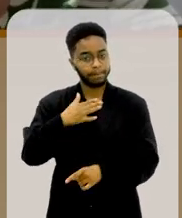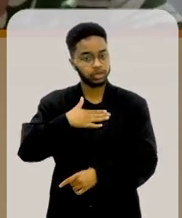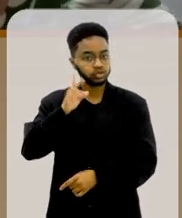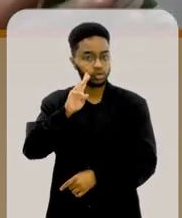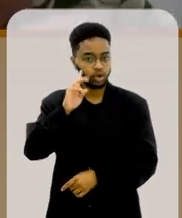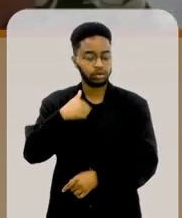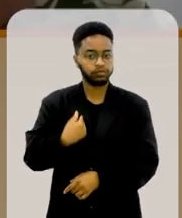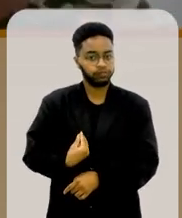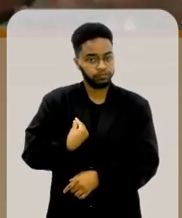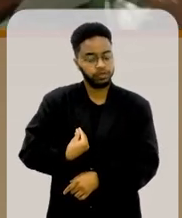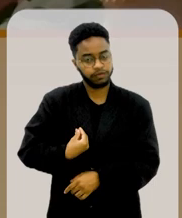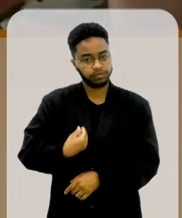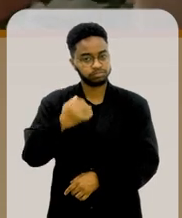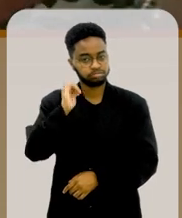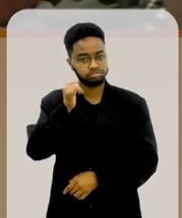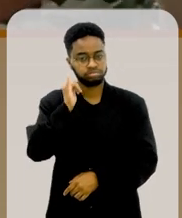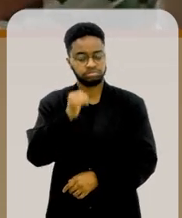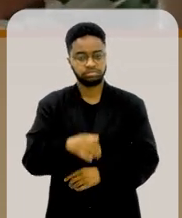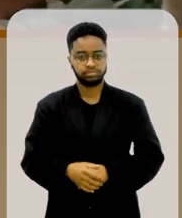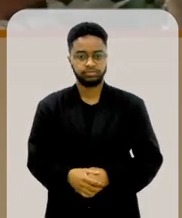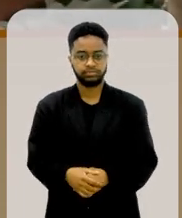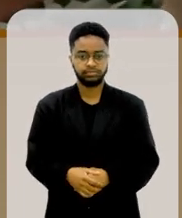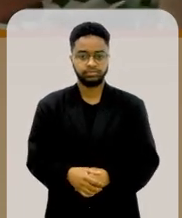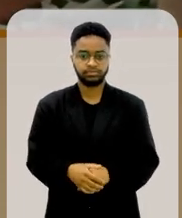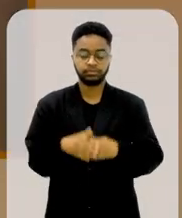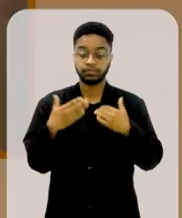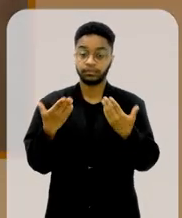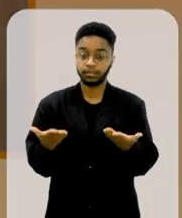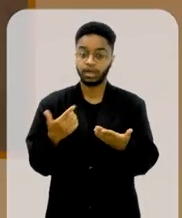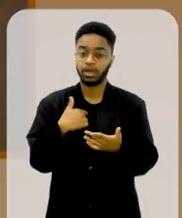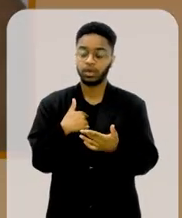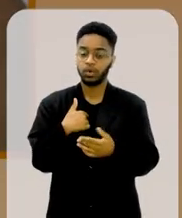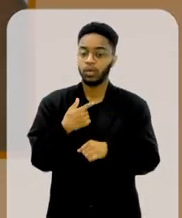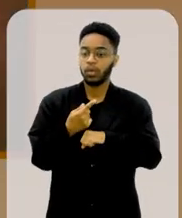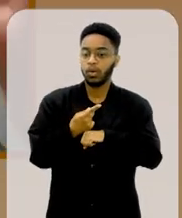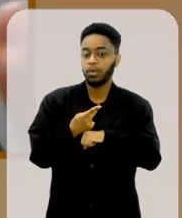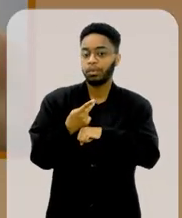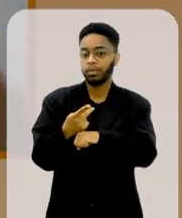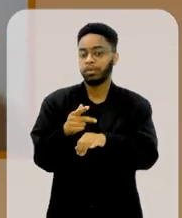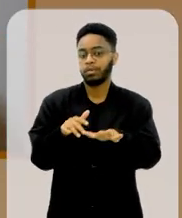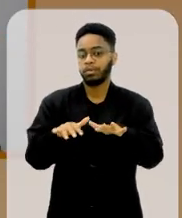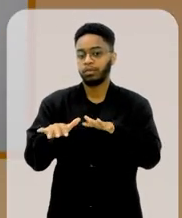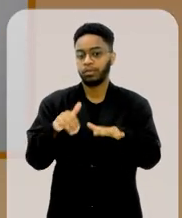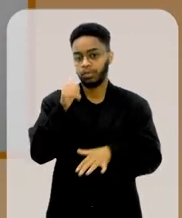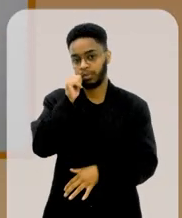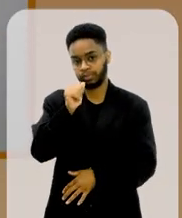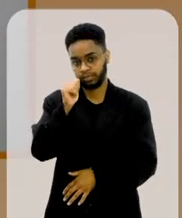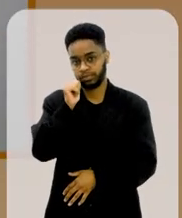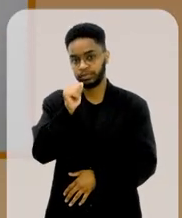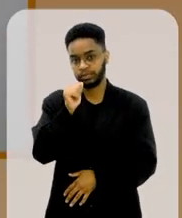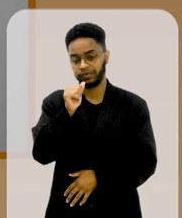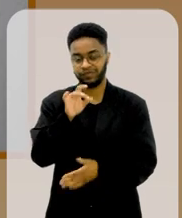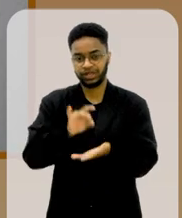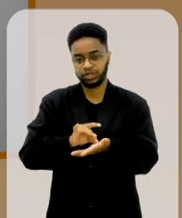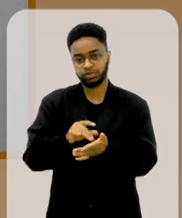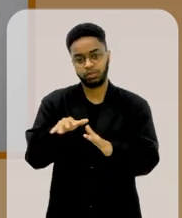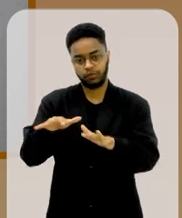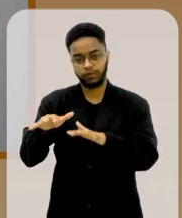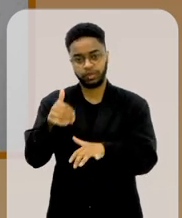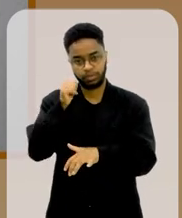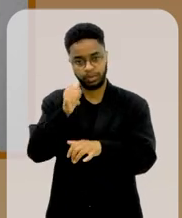estava viva. Então, eu procurei... O movimento de mulheres me procurou.